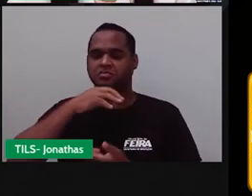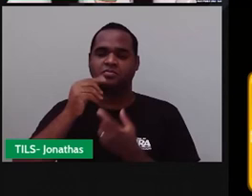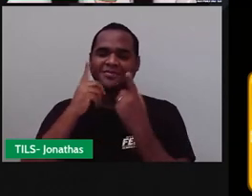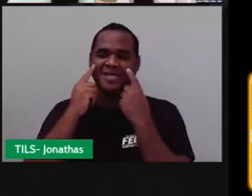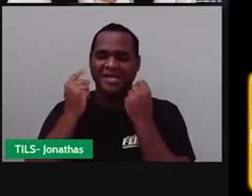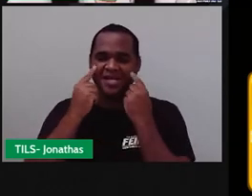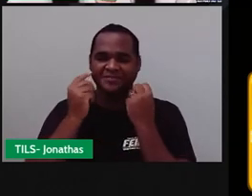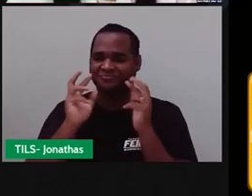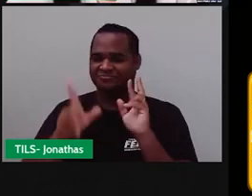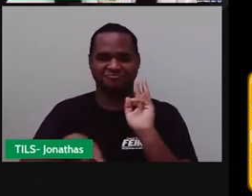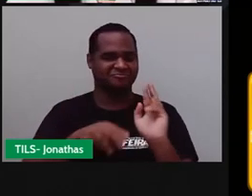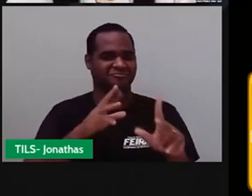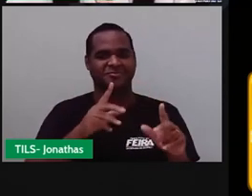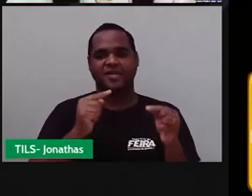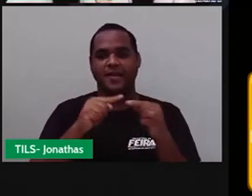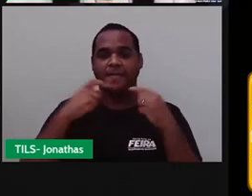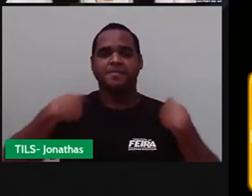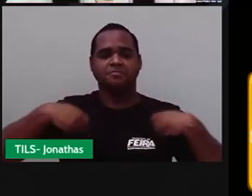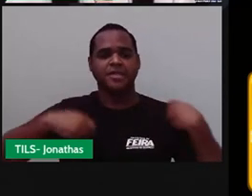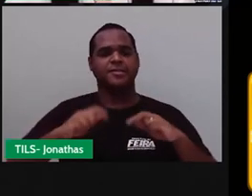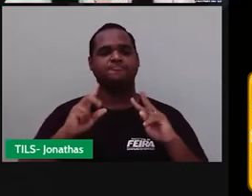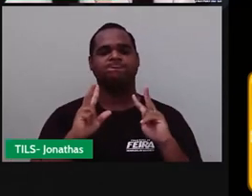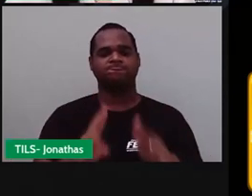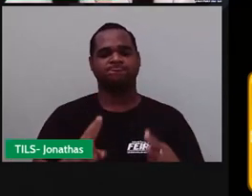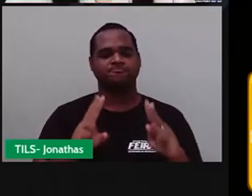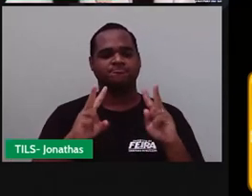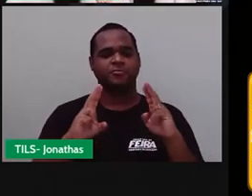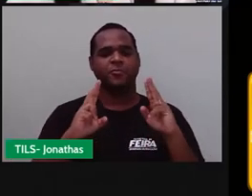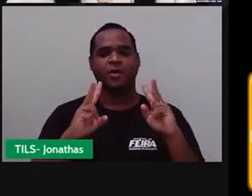Não tá igual. Tem que achar uma imagem igual.